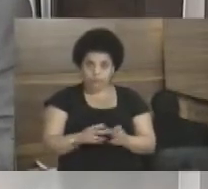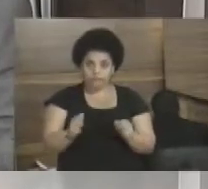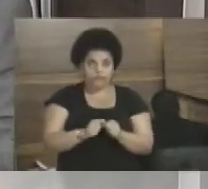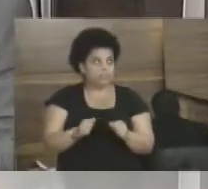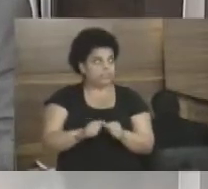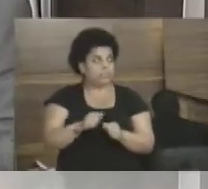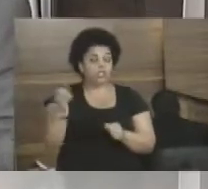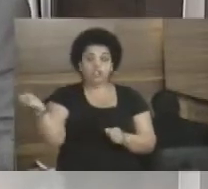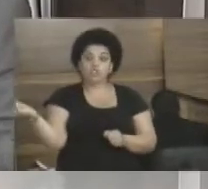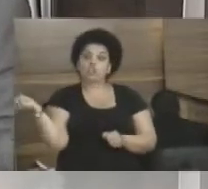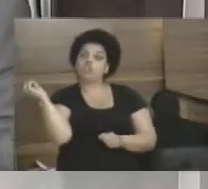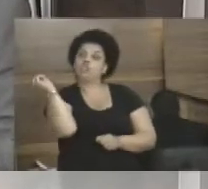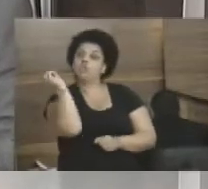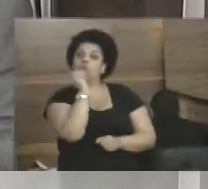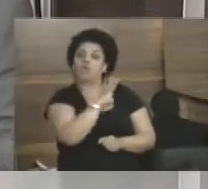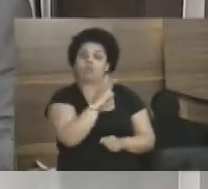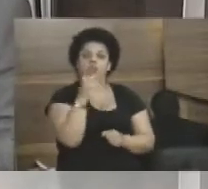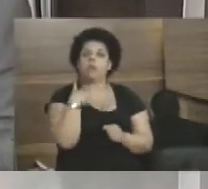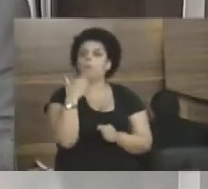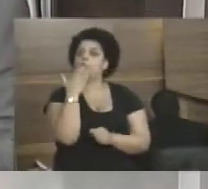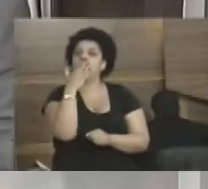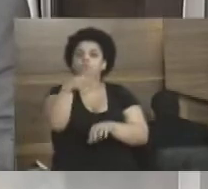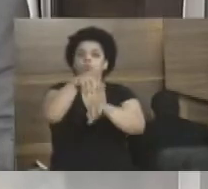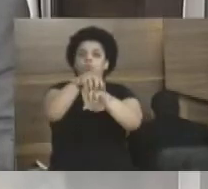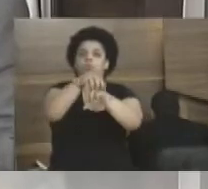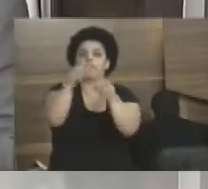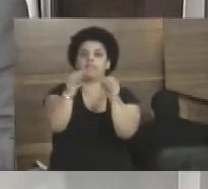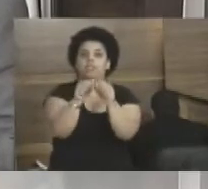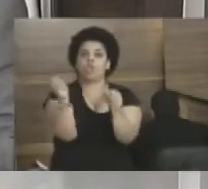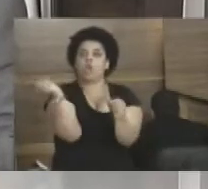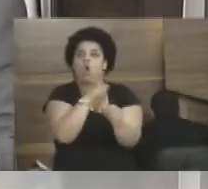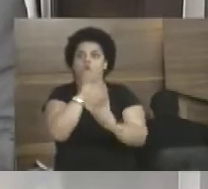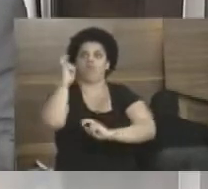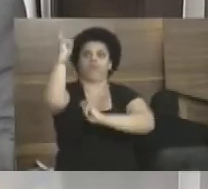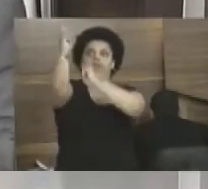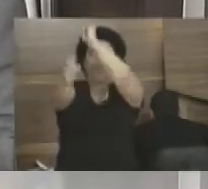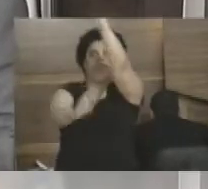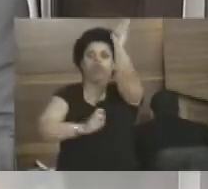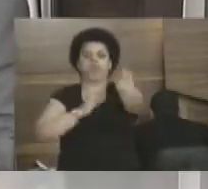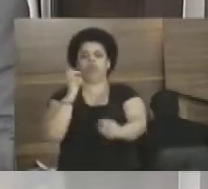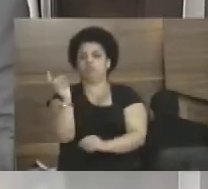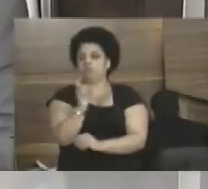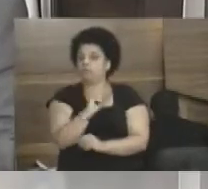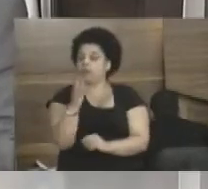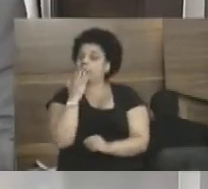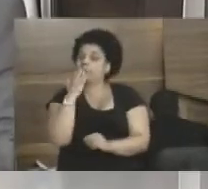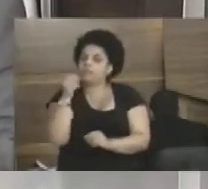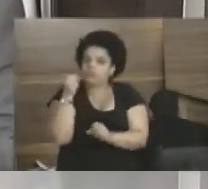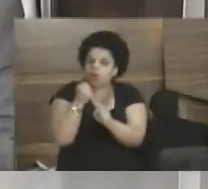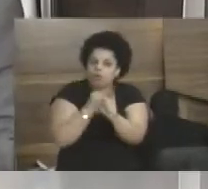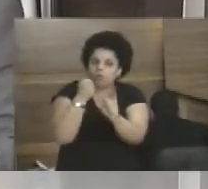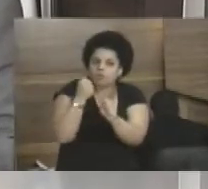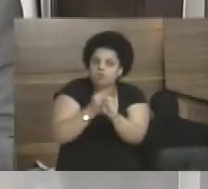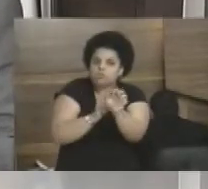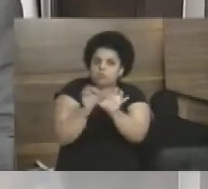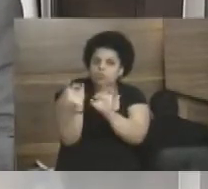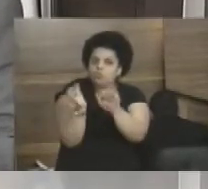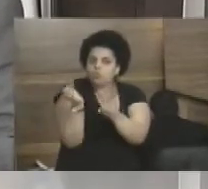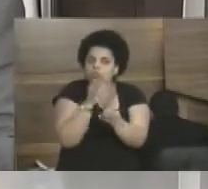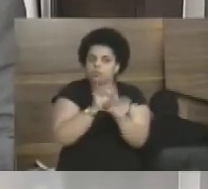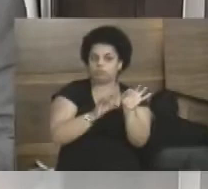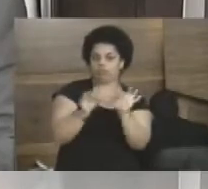Recuperação. Vou voltar a falar, não pedi para a Turizangra fazer uma roda gigante no CAIS. Consertar o que a gente já tem.